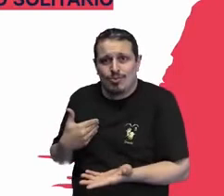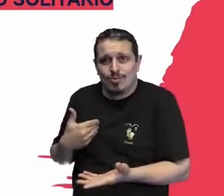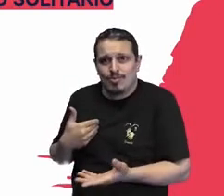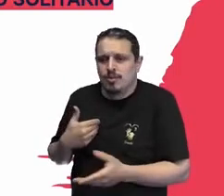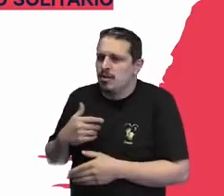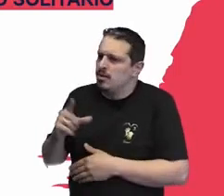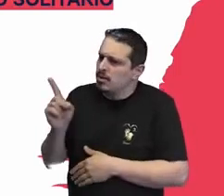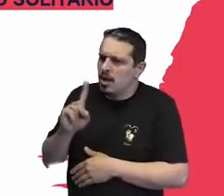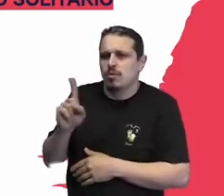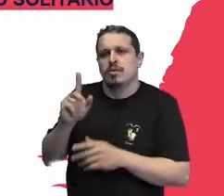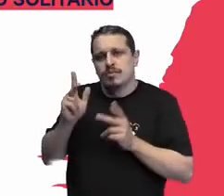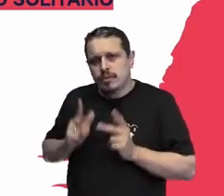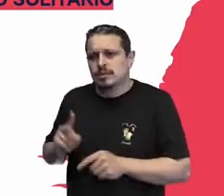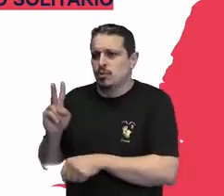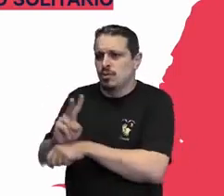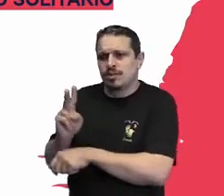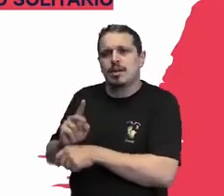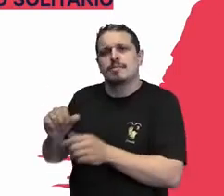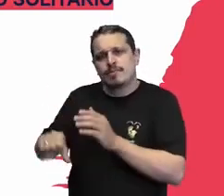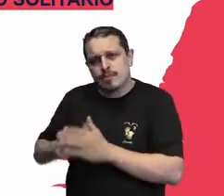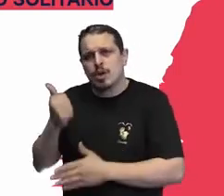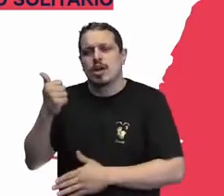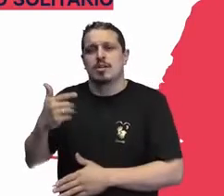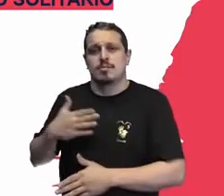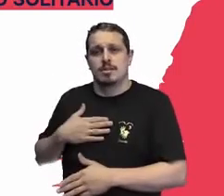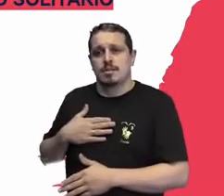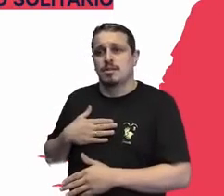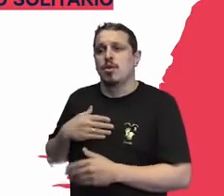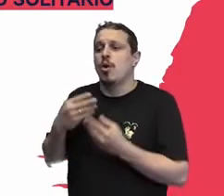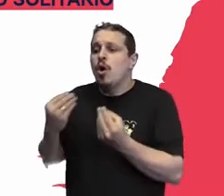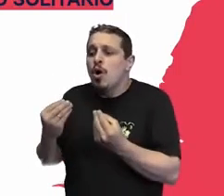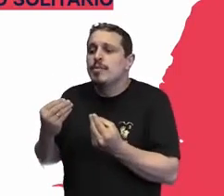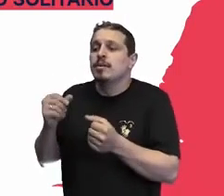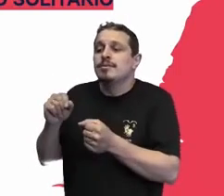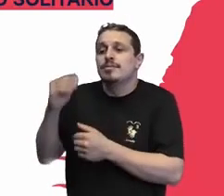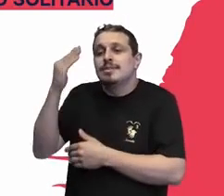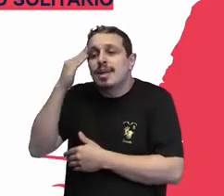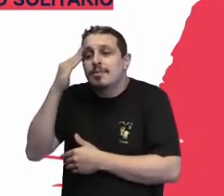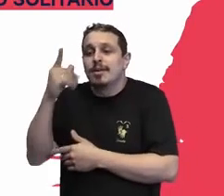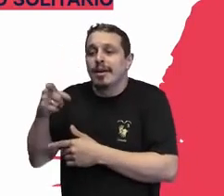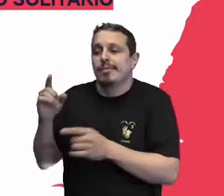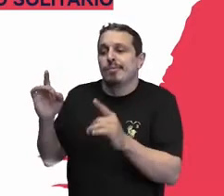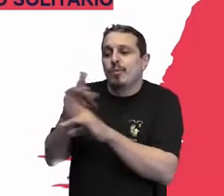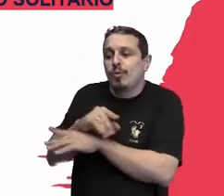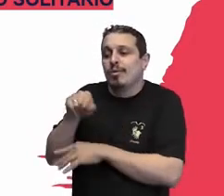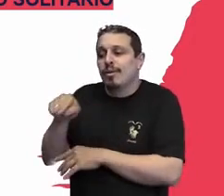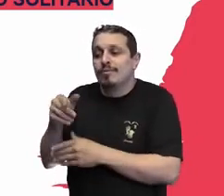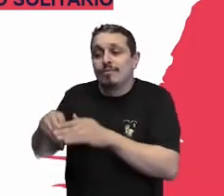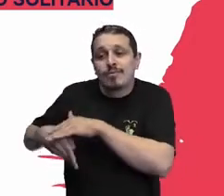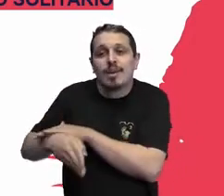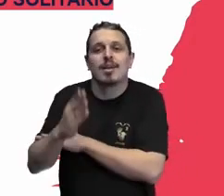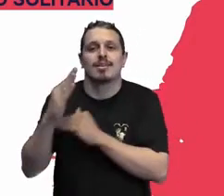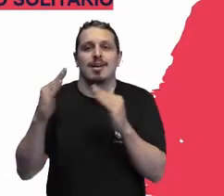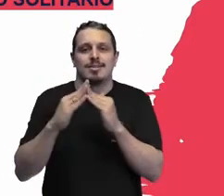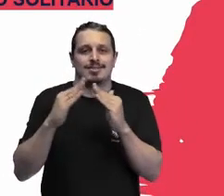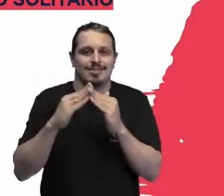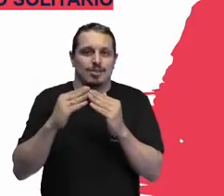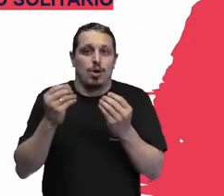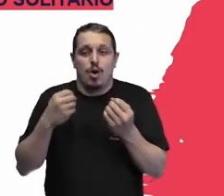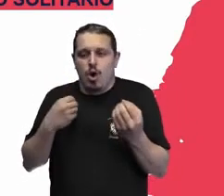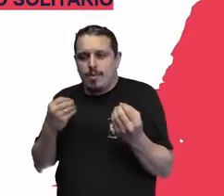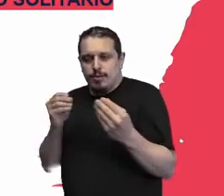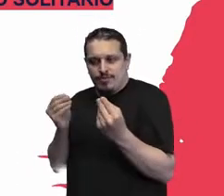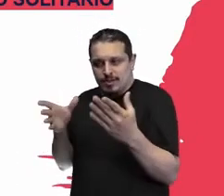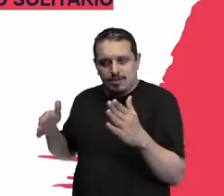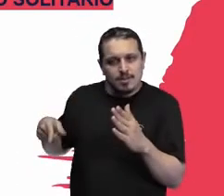do meu filho do que eu. Como que eu vou saber que ele está pronto para sair de casa? E alguém fica pronto para sair de casa? Você